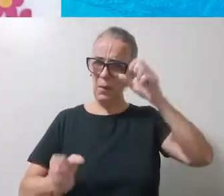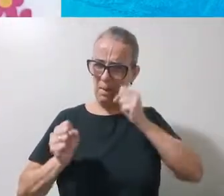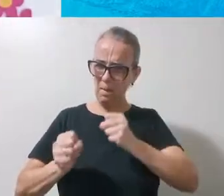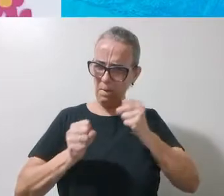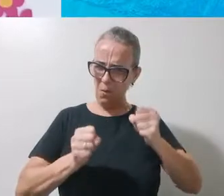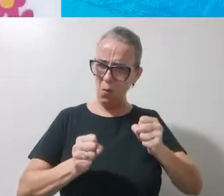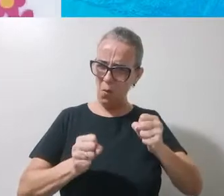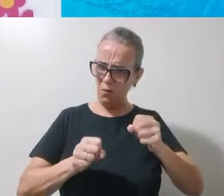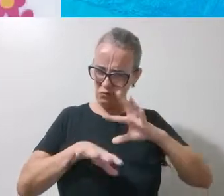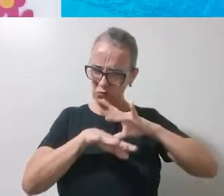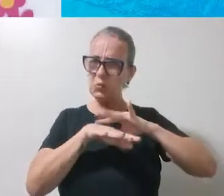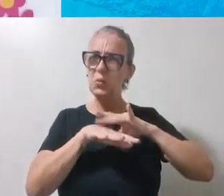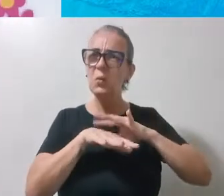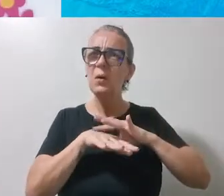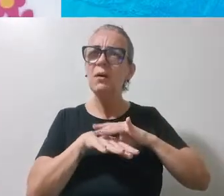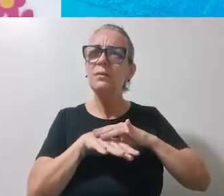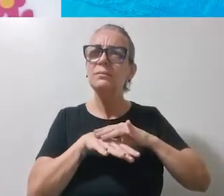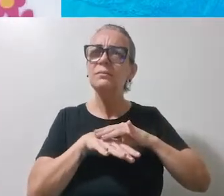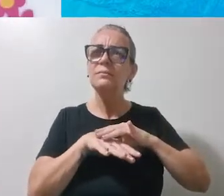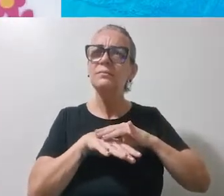ficar doente?